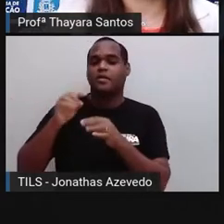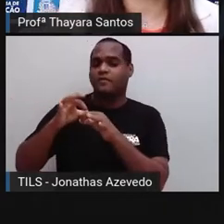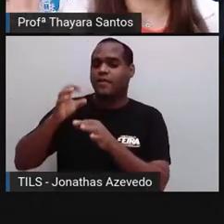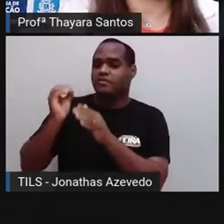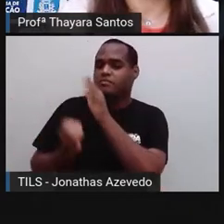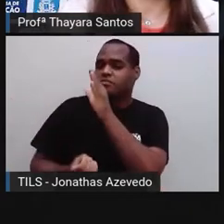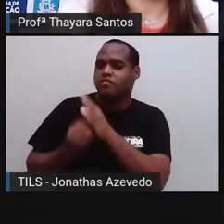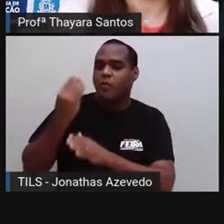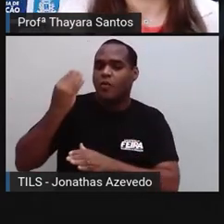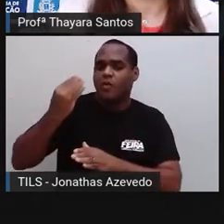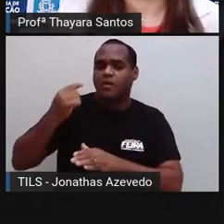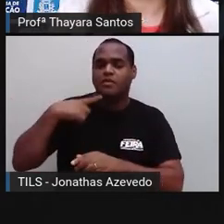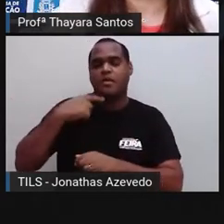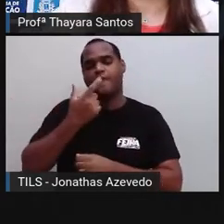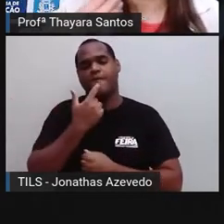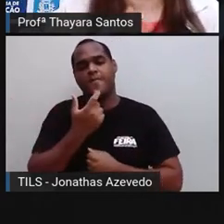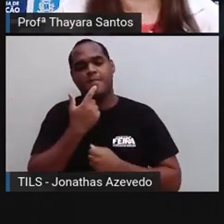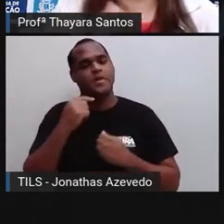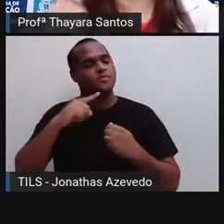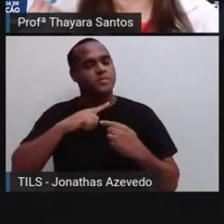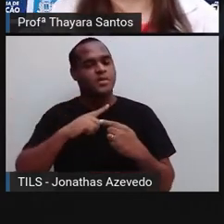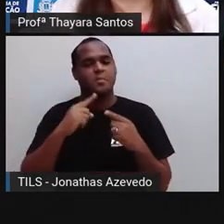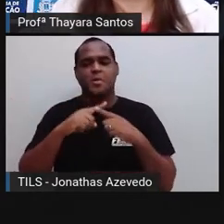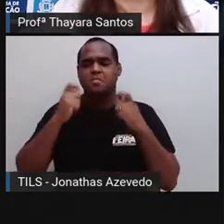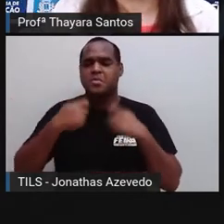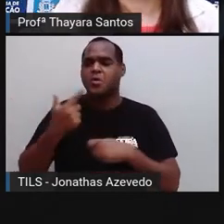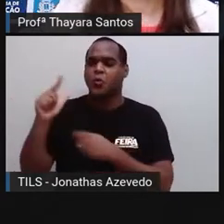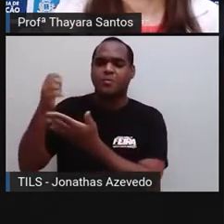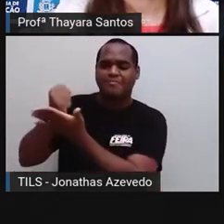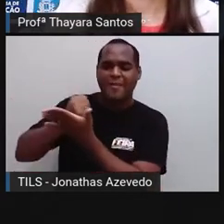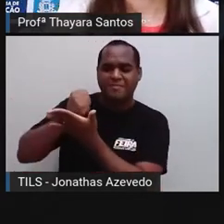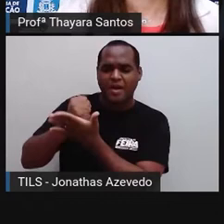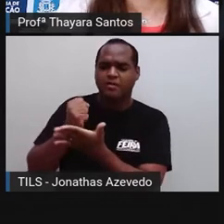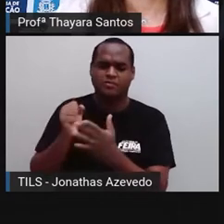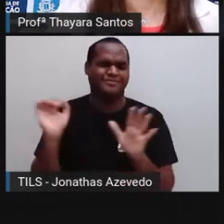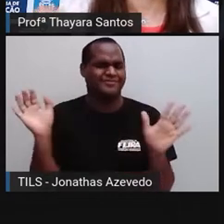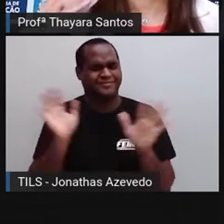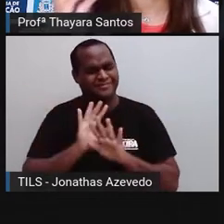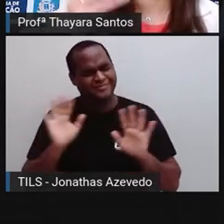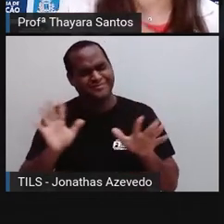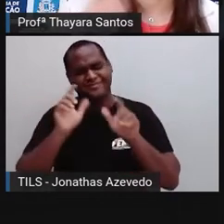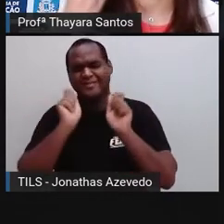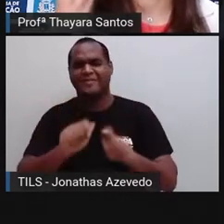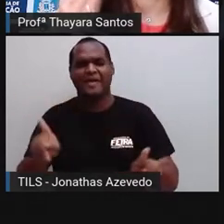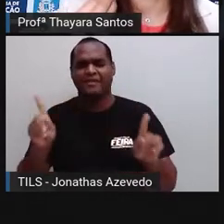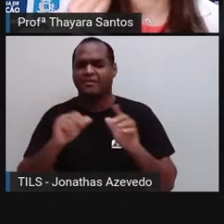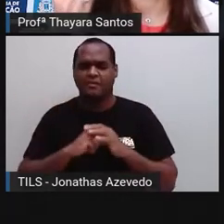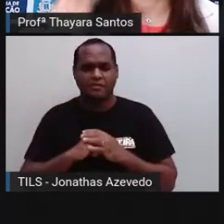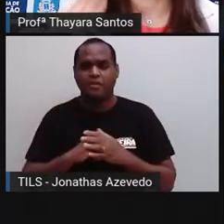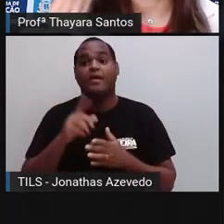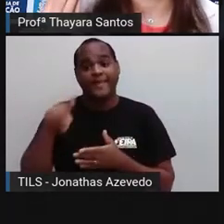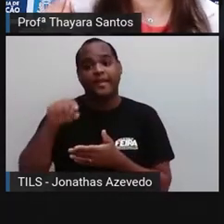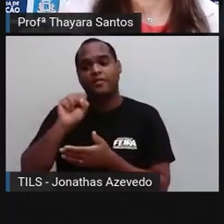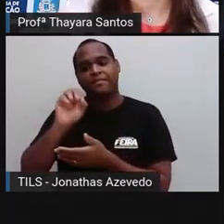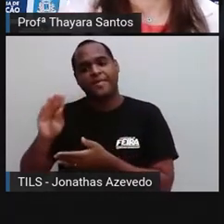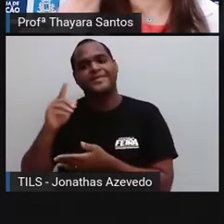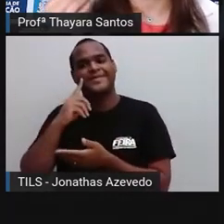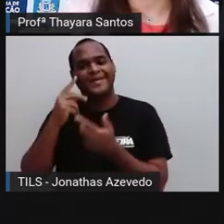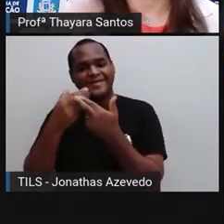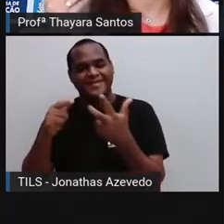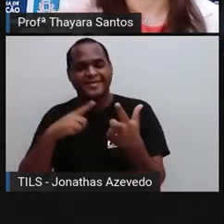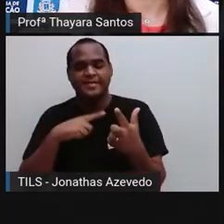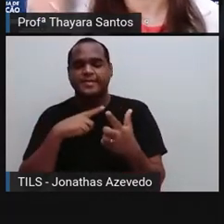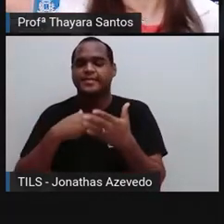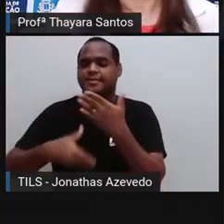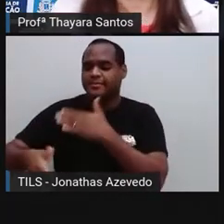diretamente no nosso sangue. Não precisa de um intermediário. E essa substância, essa secreção,